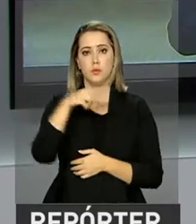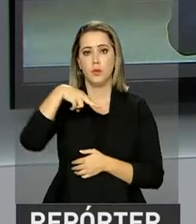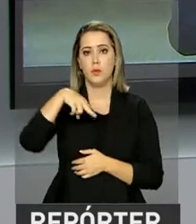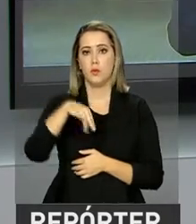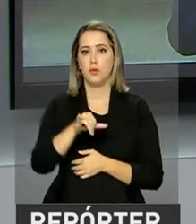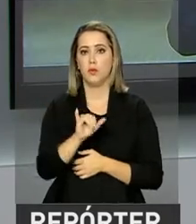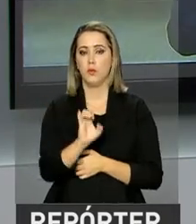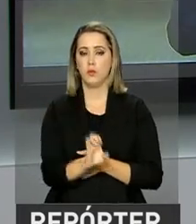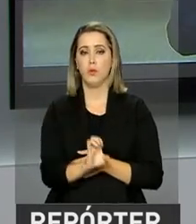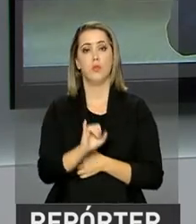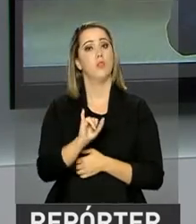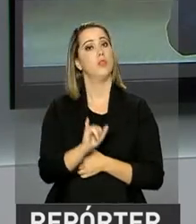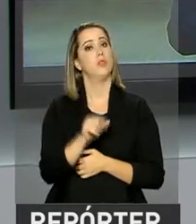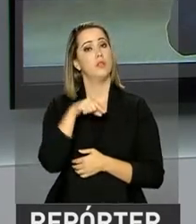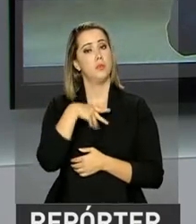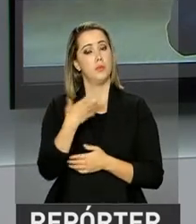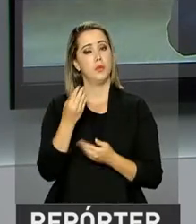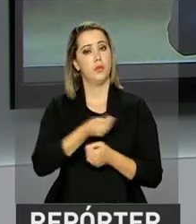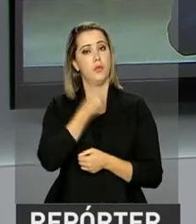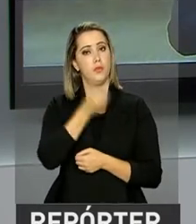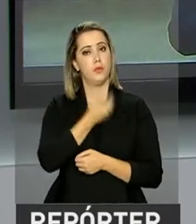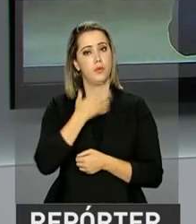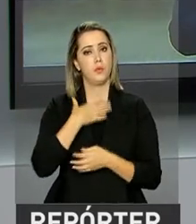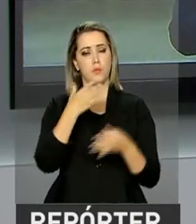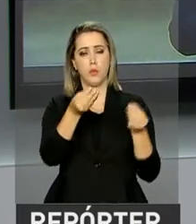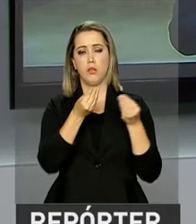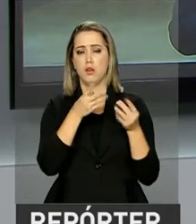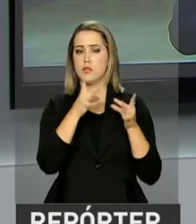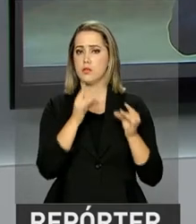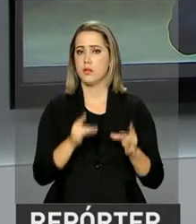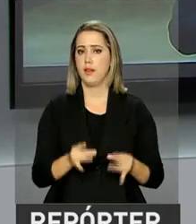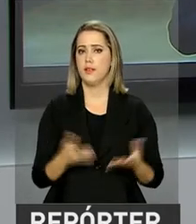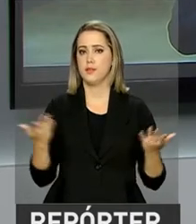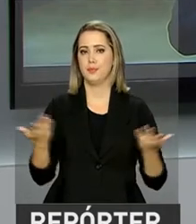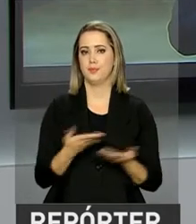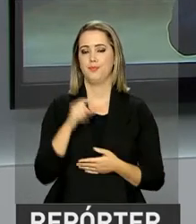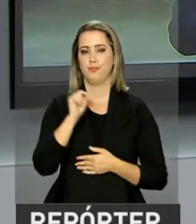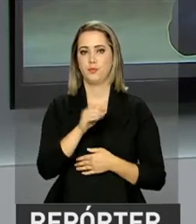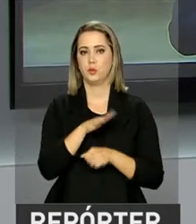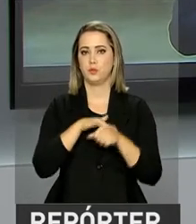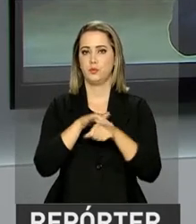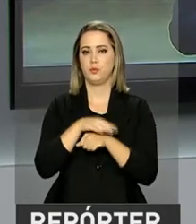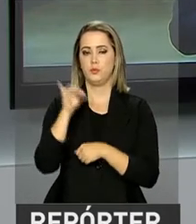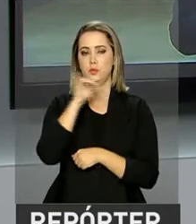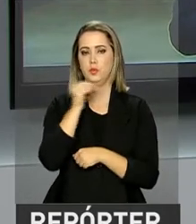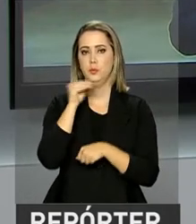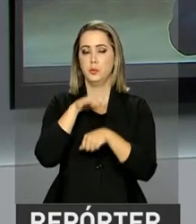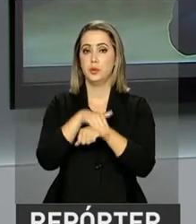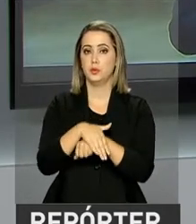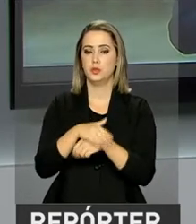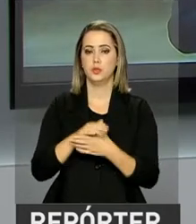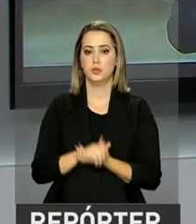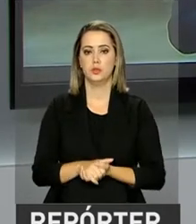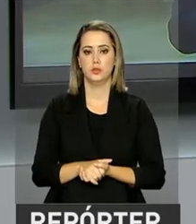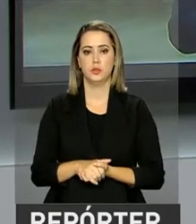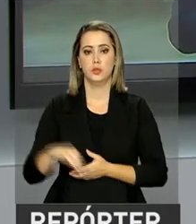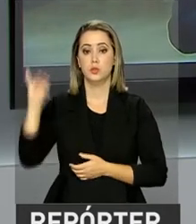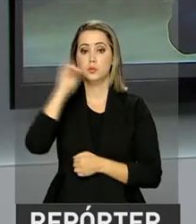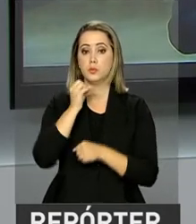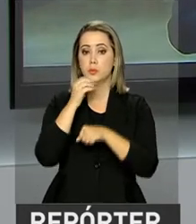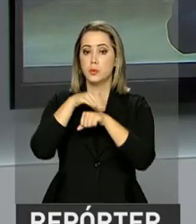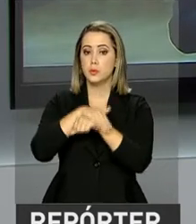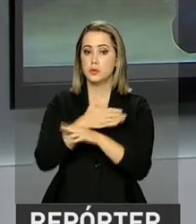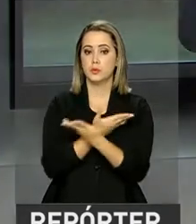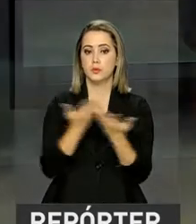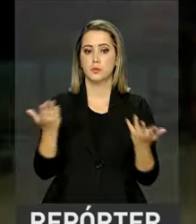conversar ao vivo com o repórter Ney Pereira, que tem as informações para a gente sobre essa conversa. Oi Ney, boa noite. Boa noite Leandro,